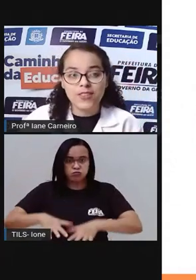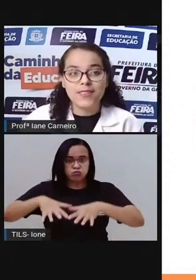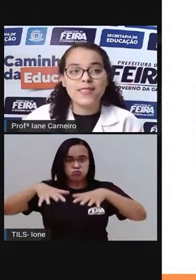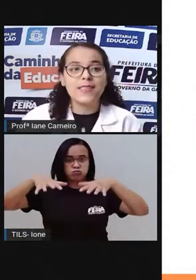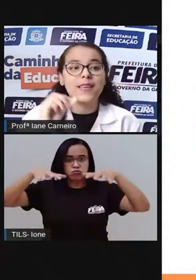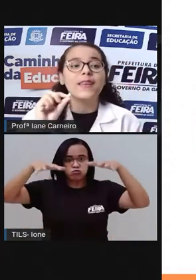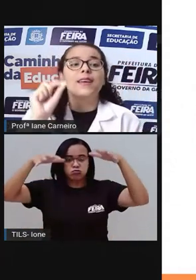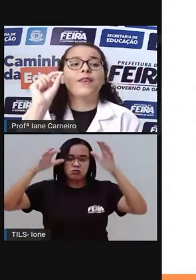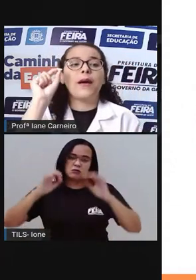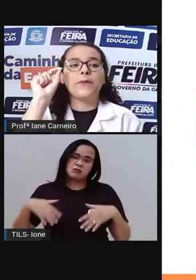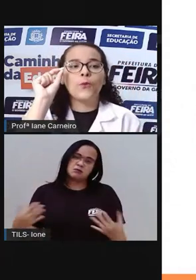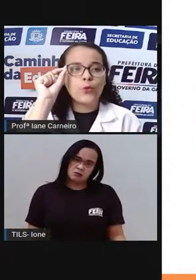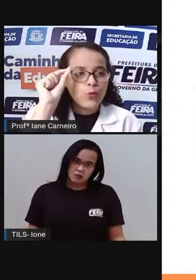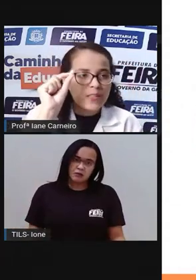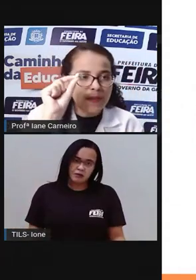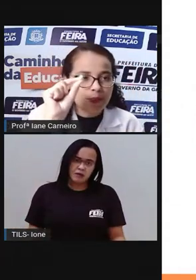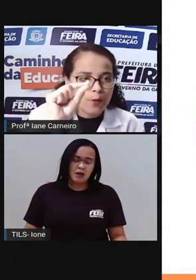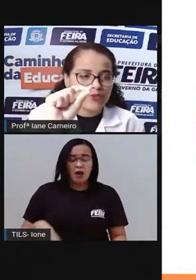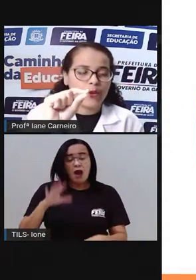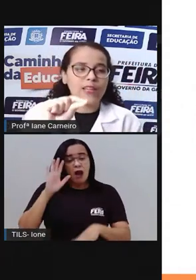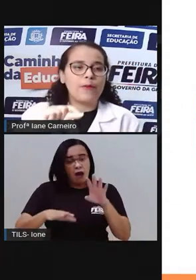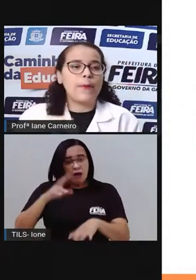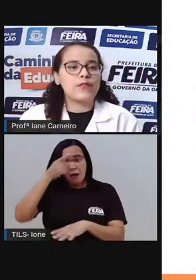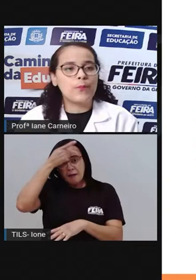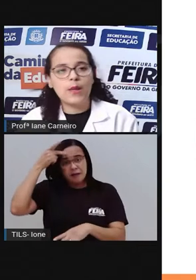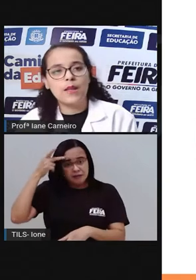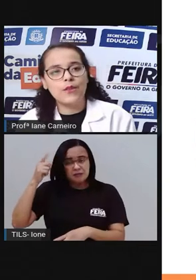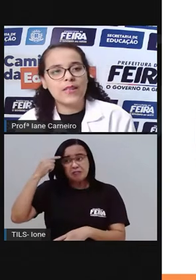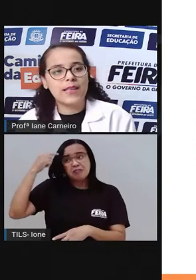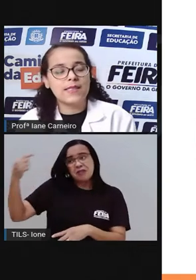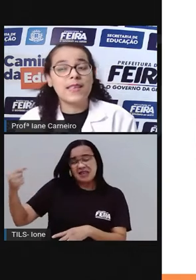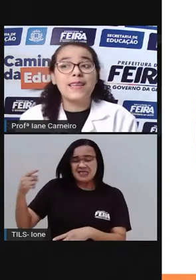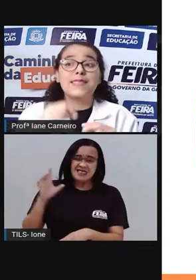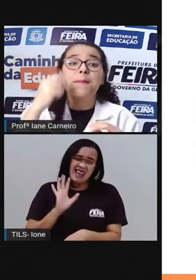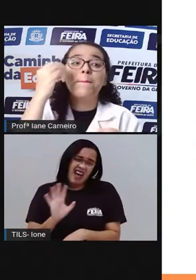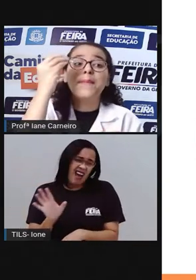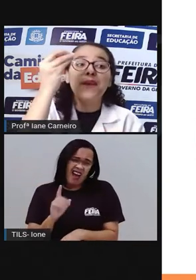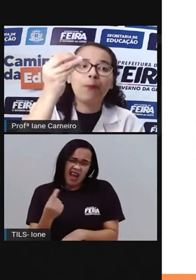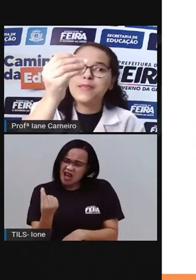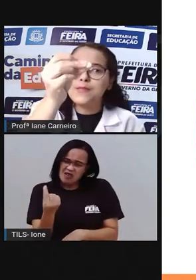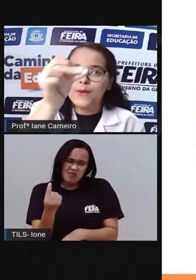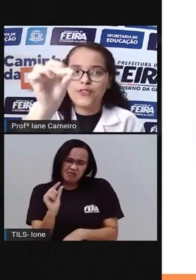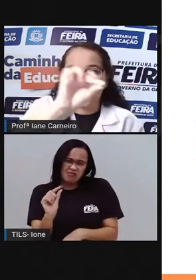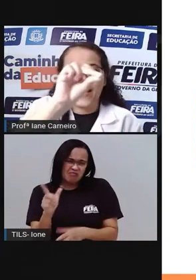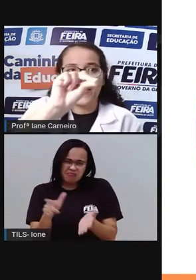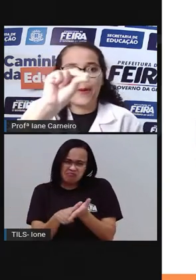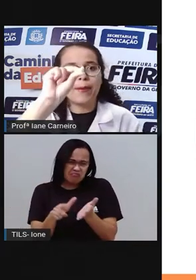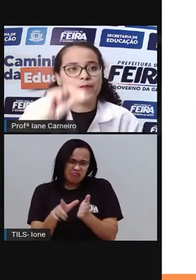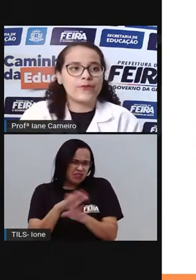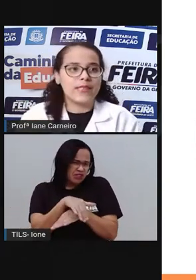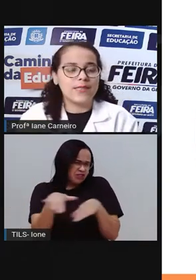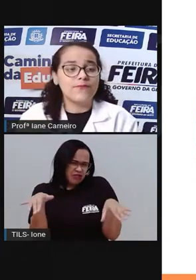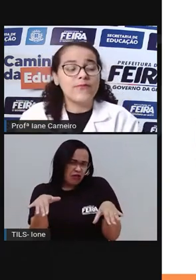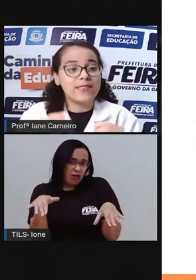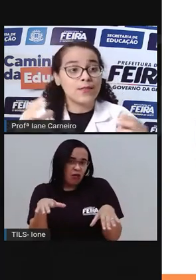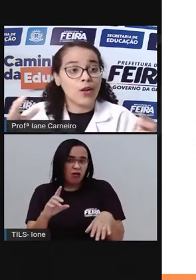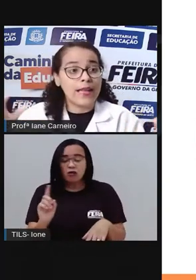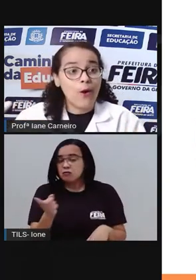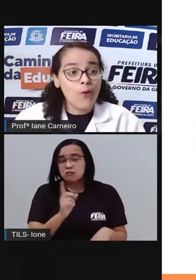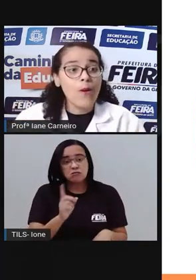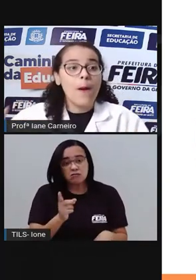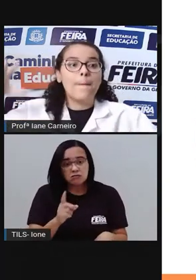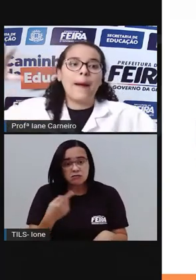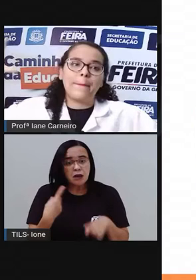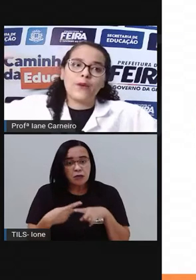imagine se duas pessoas jogarem um papelzinho pequenininho desse, se mil pessoas jogarem um papelzinho desse. Vai se